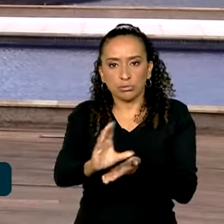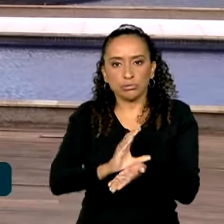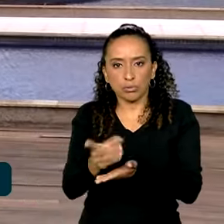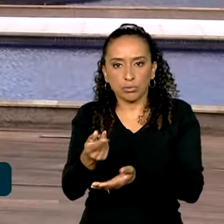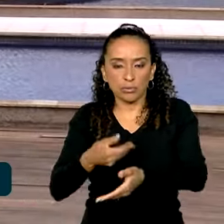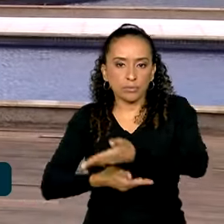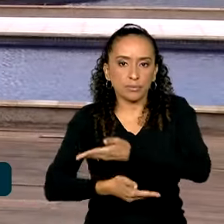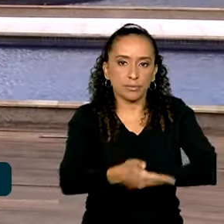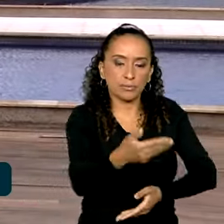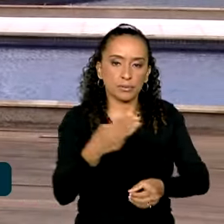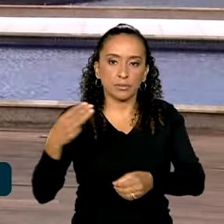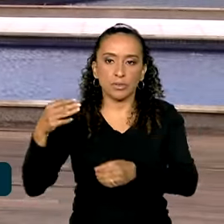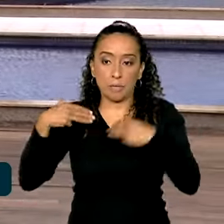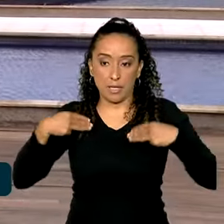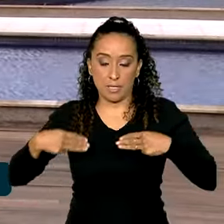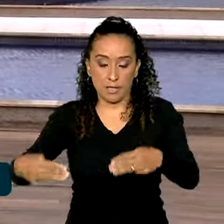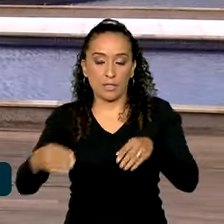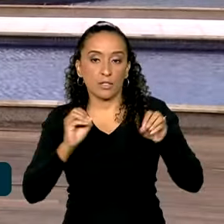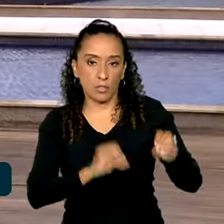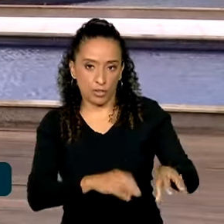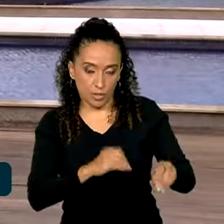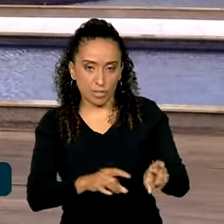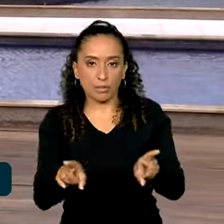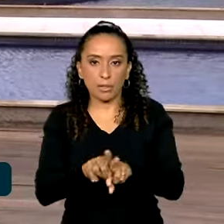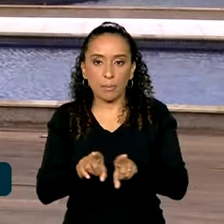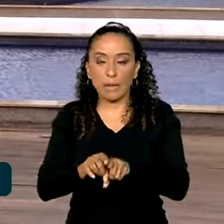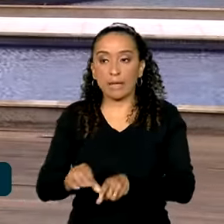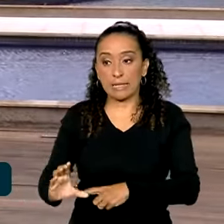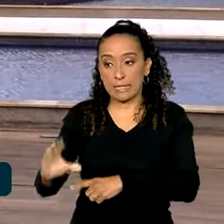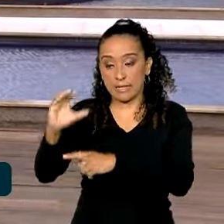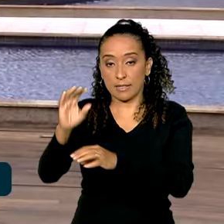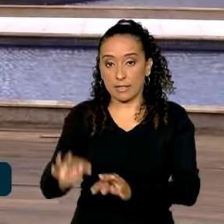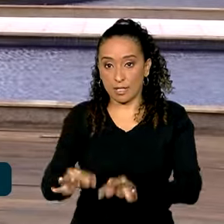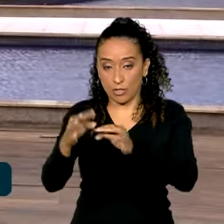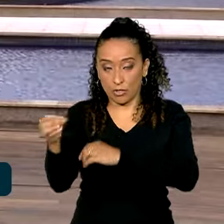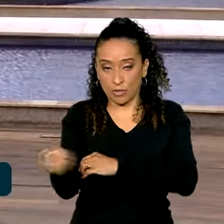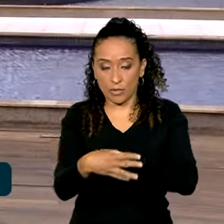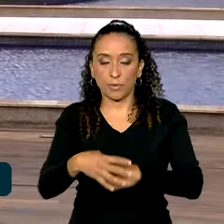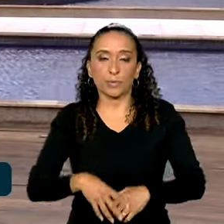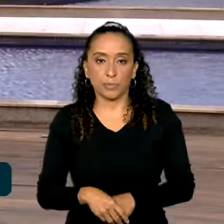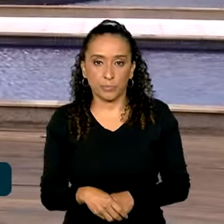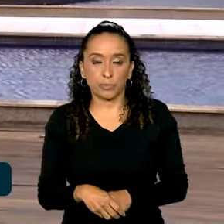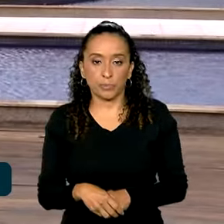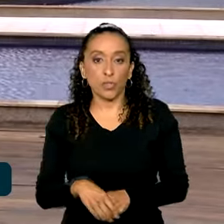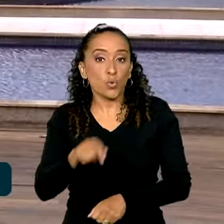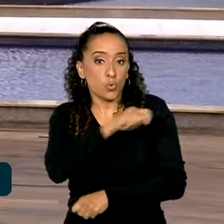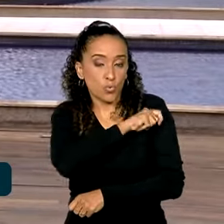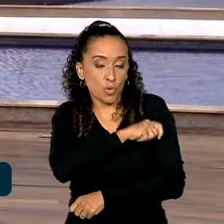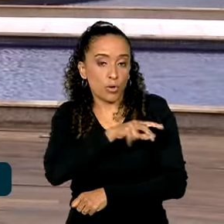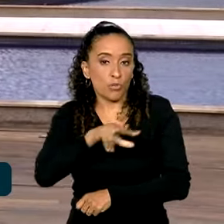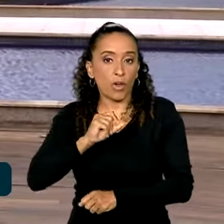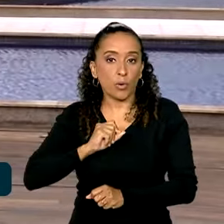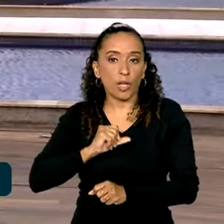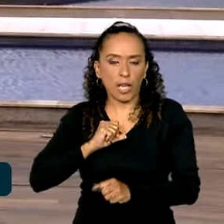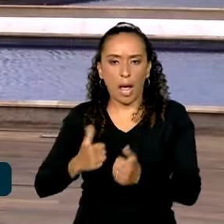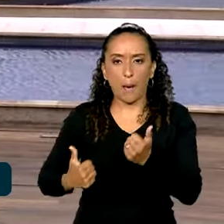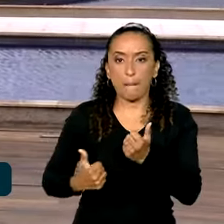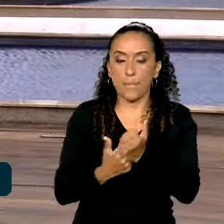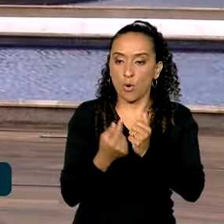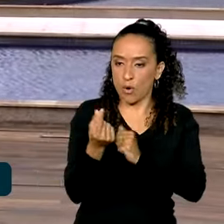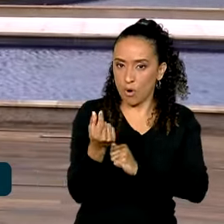transferidos pelos Ministérios da Educação e de Ciência, Tecnologia e Inovação. Os alunos ainda terão apoio